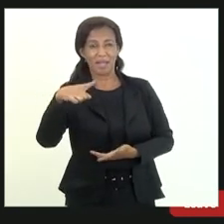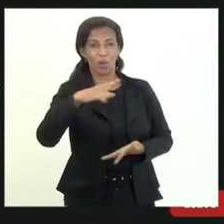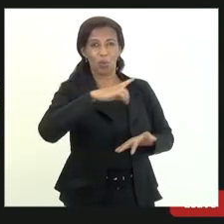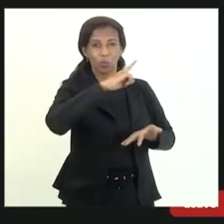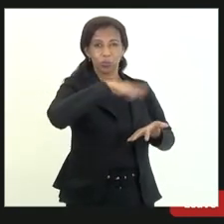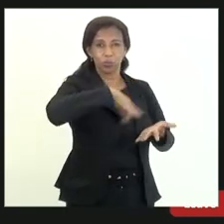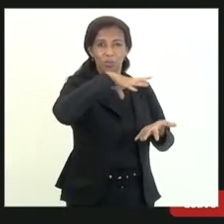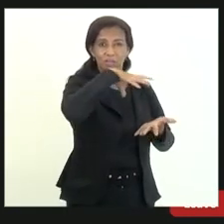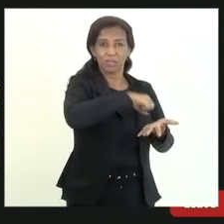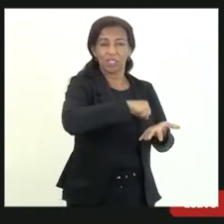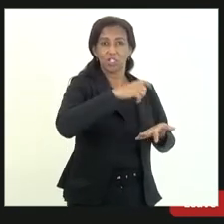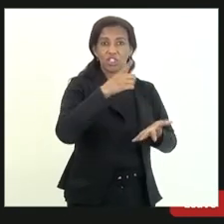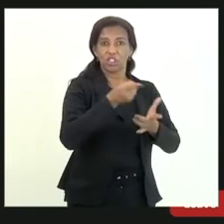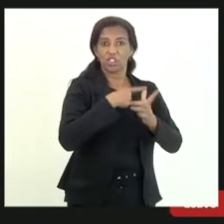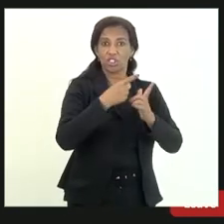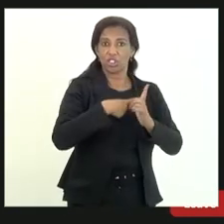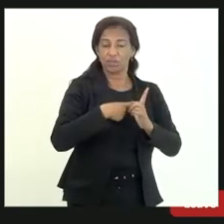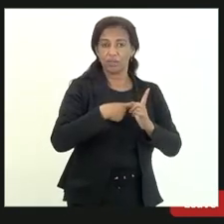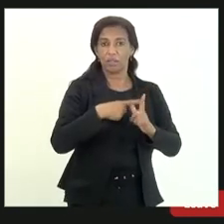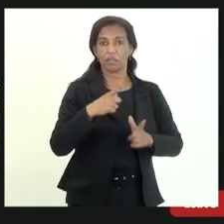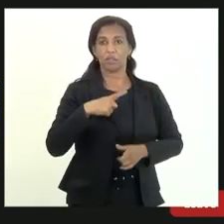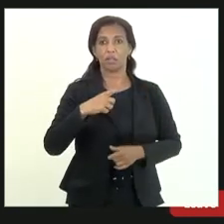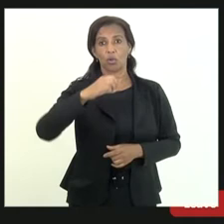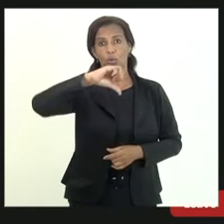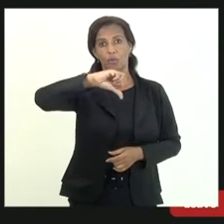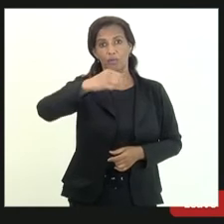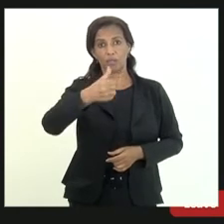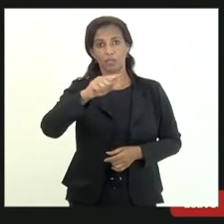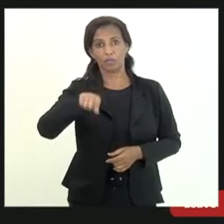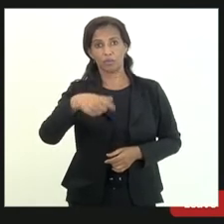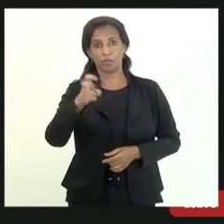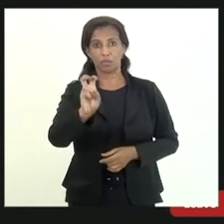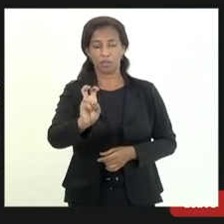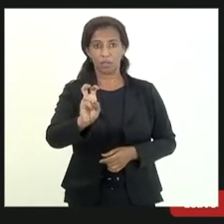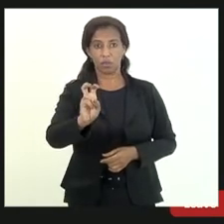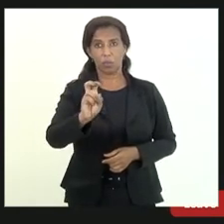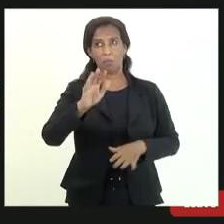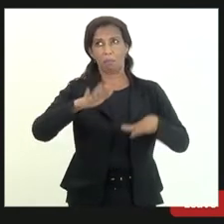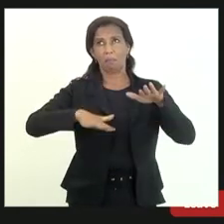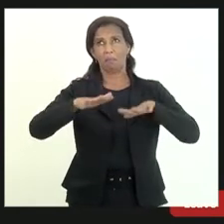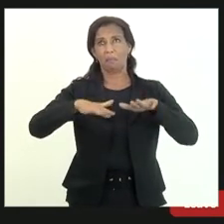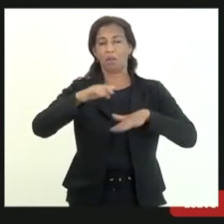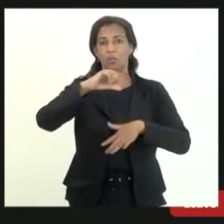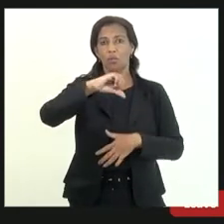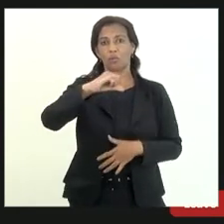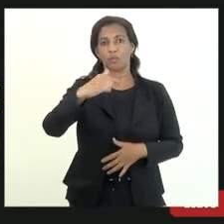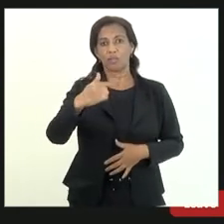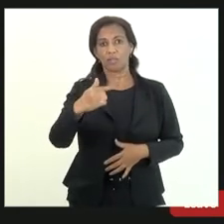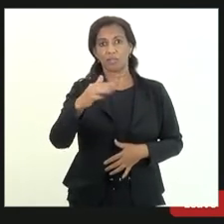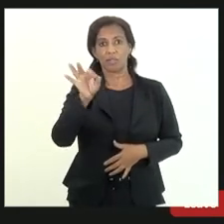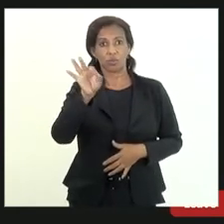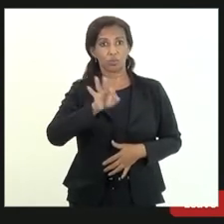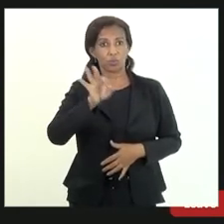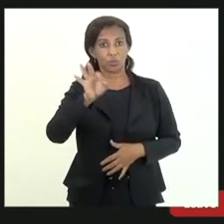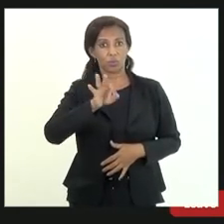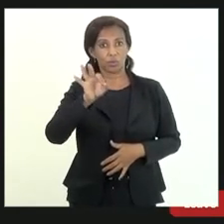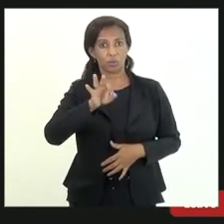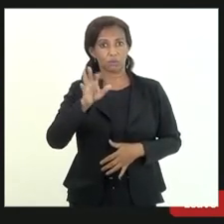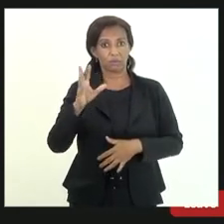ativa sendo que 96,5 praticamente 97% do valor desse estoque